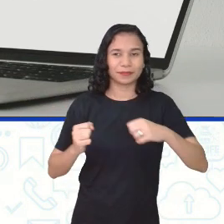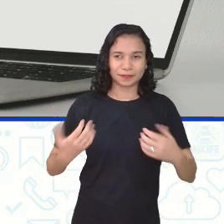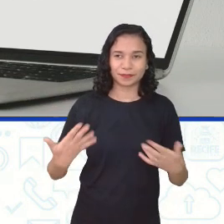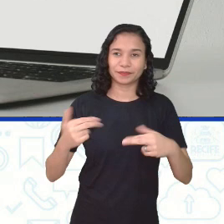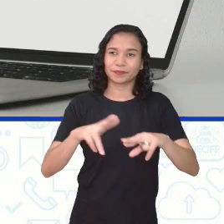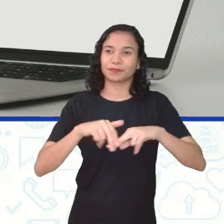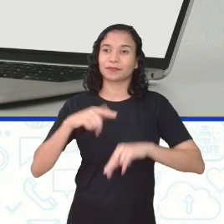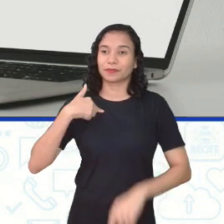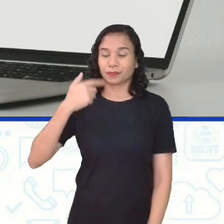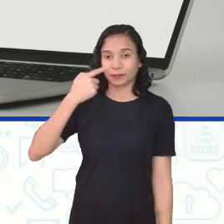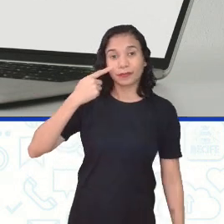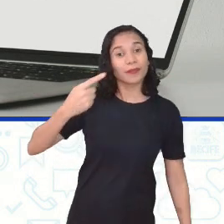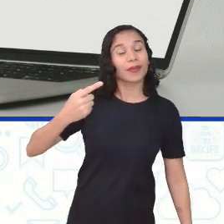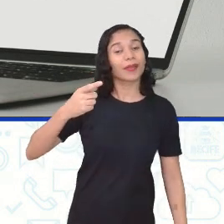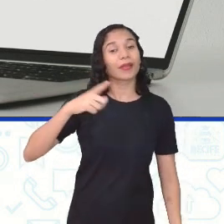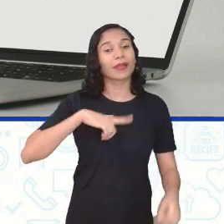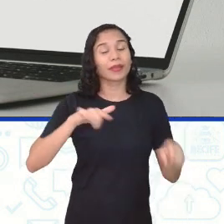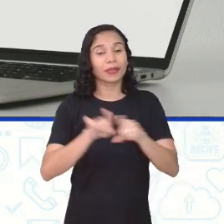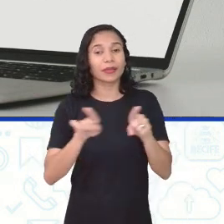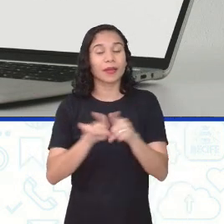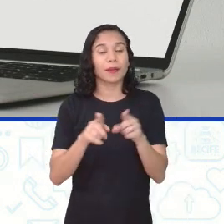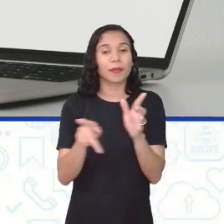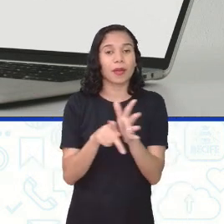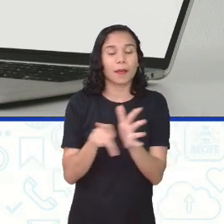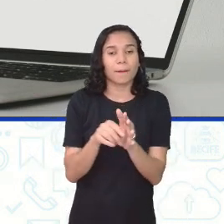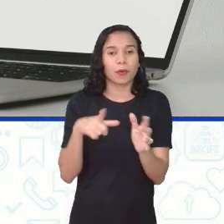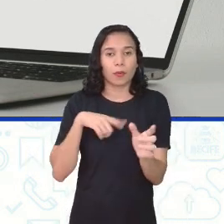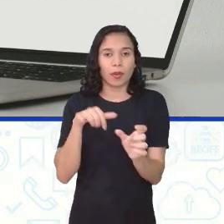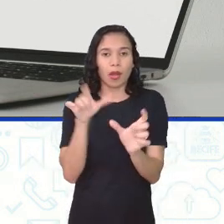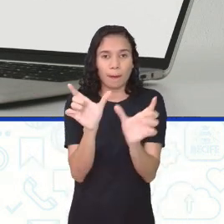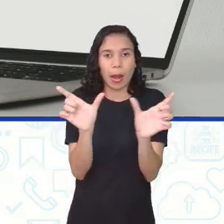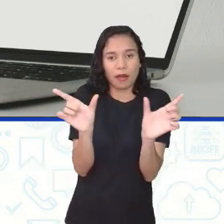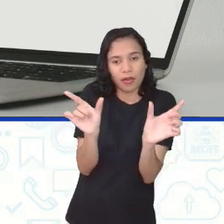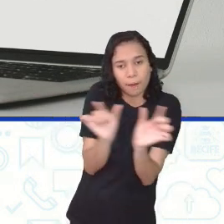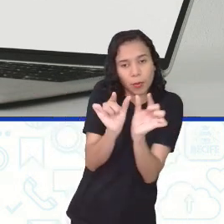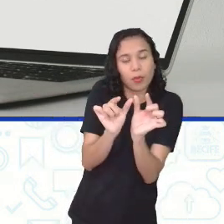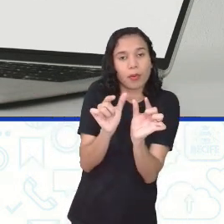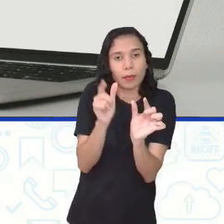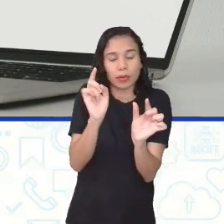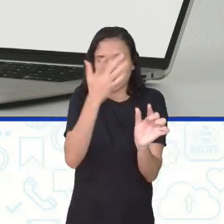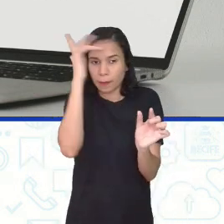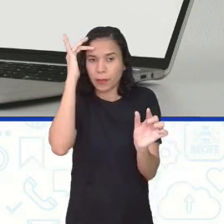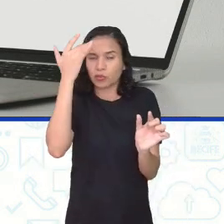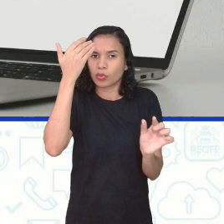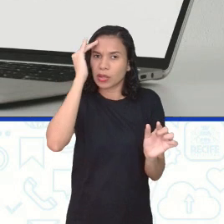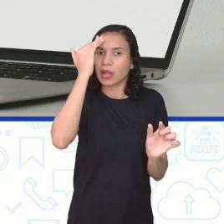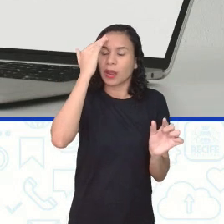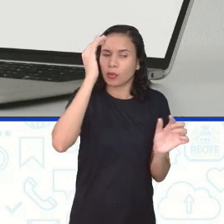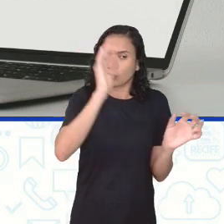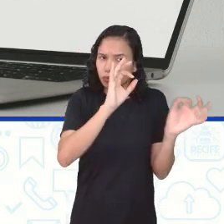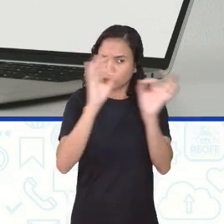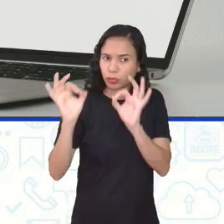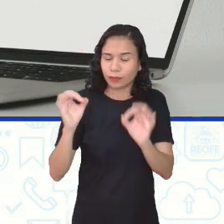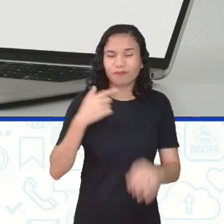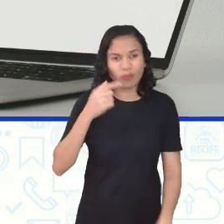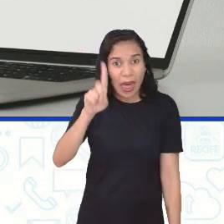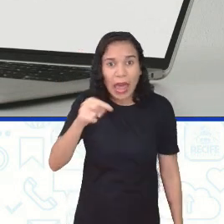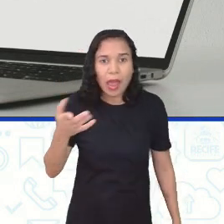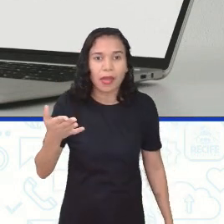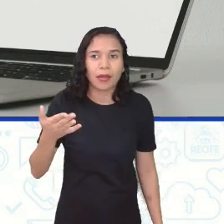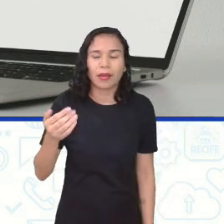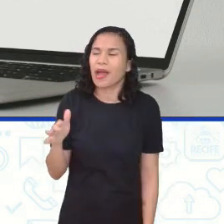E a gente tem, existem também contrações para garantir que o interlocutor está acompanhando o nosso discurso. Então, o né,